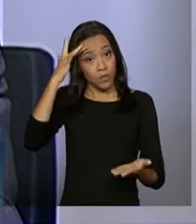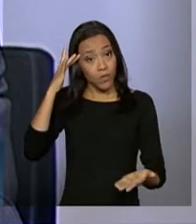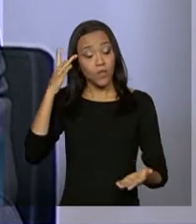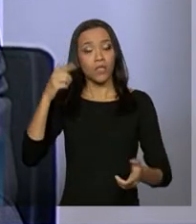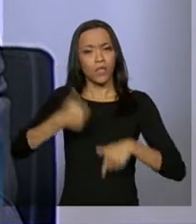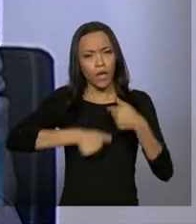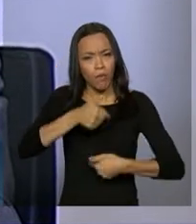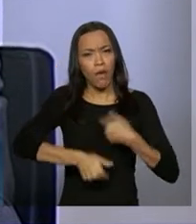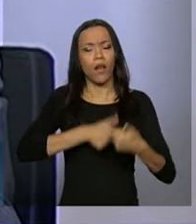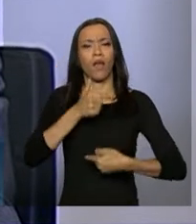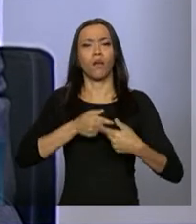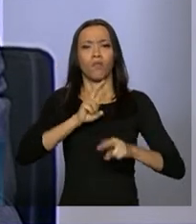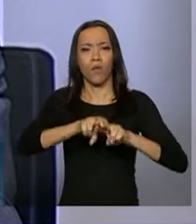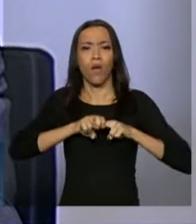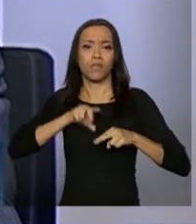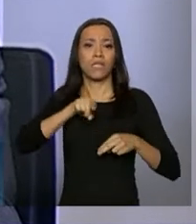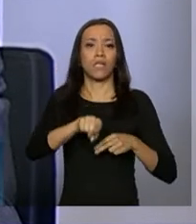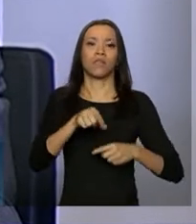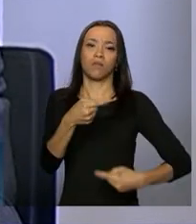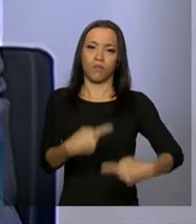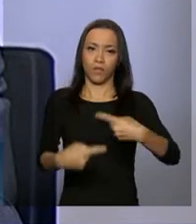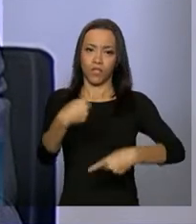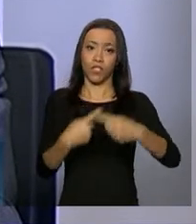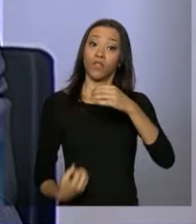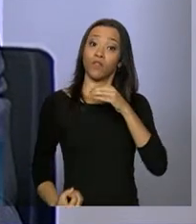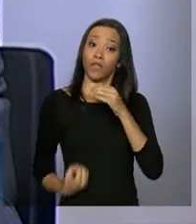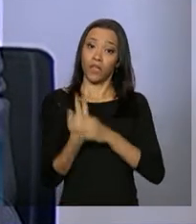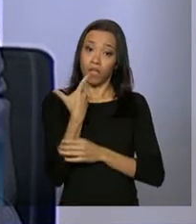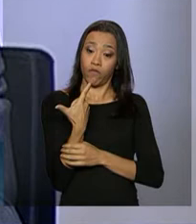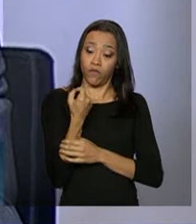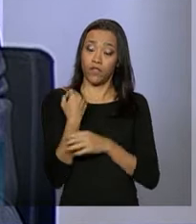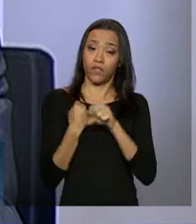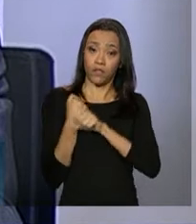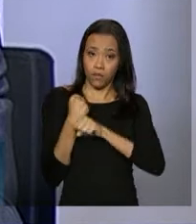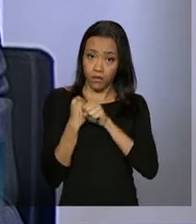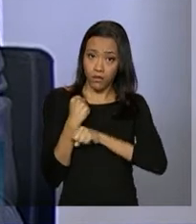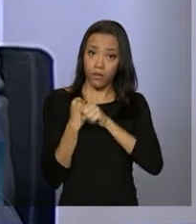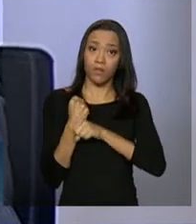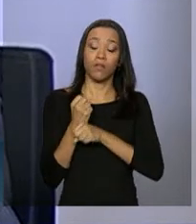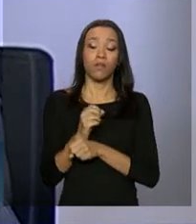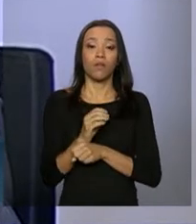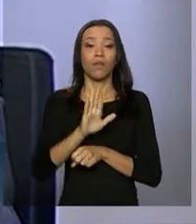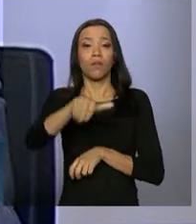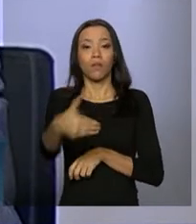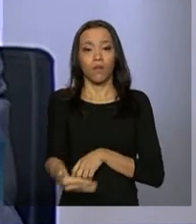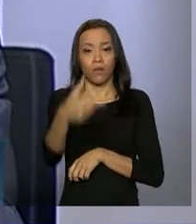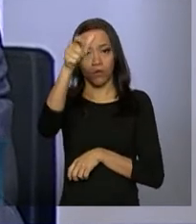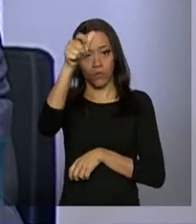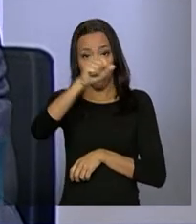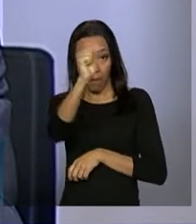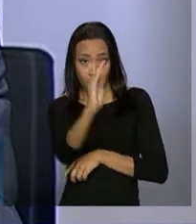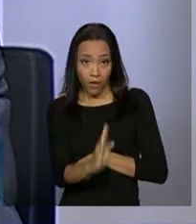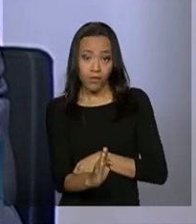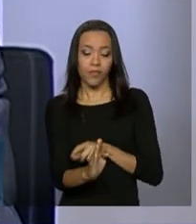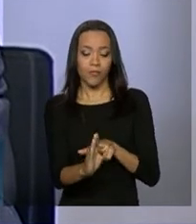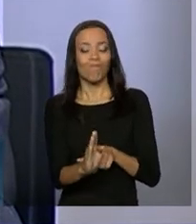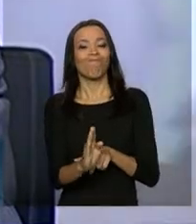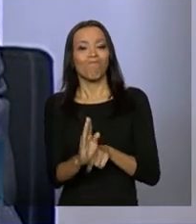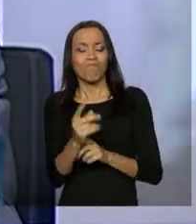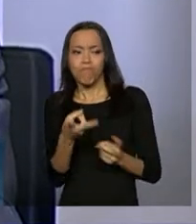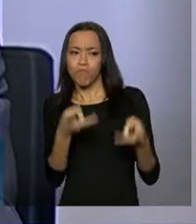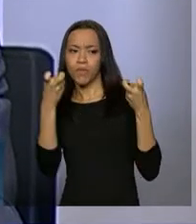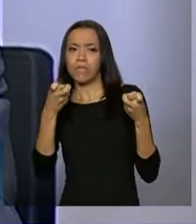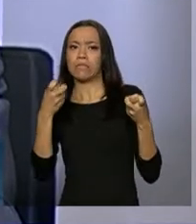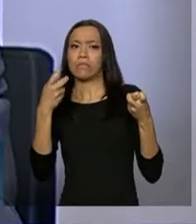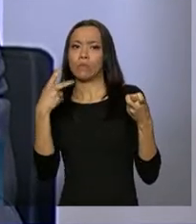pública, que foi criada há exatos 20 anos, quando o Brasil reconheceu a existência do trabalho